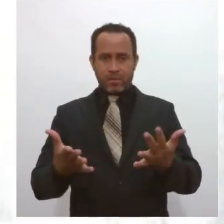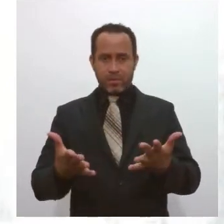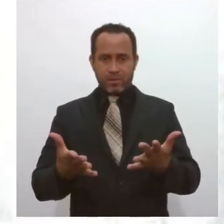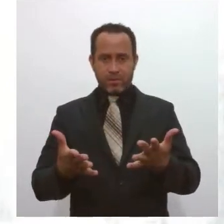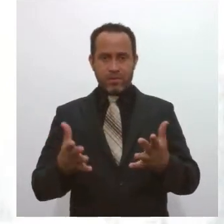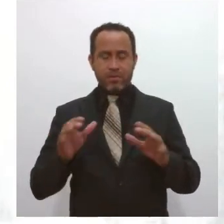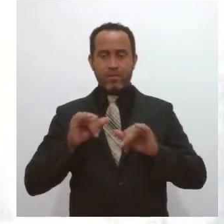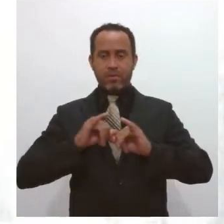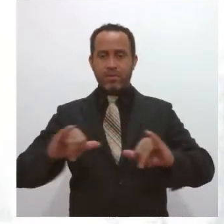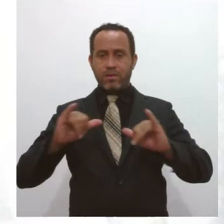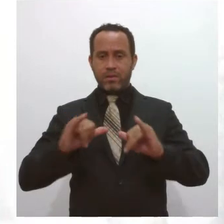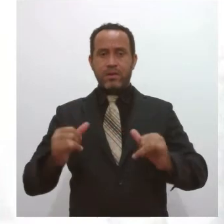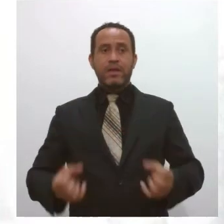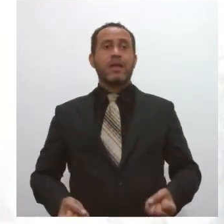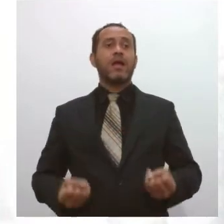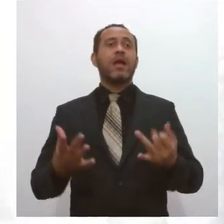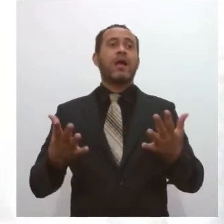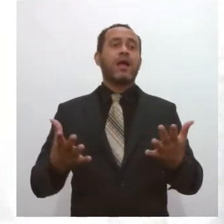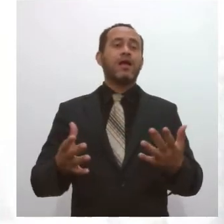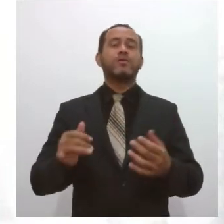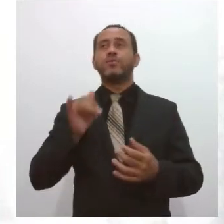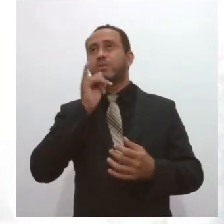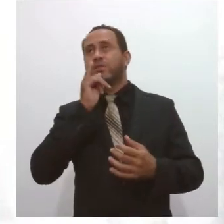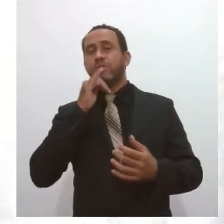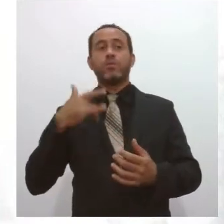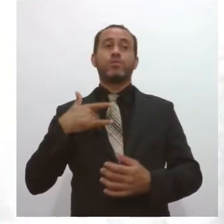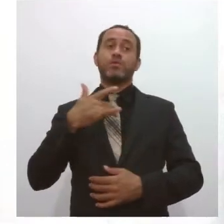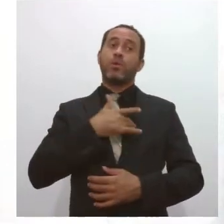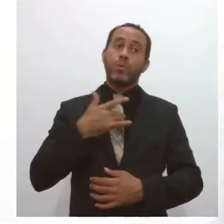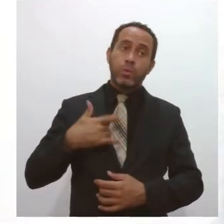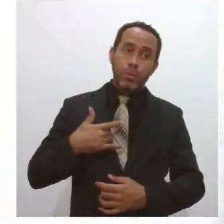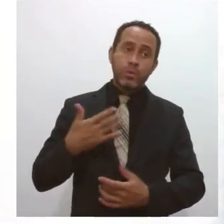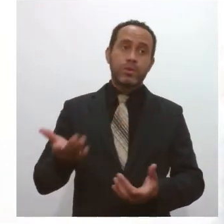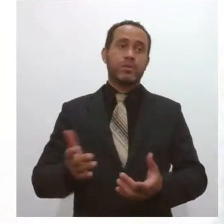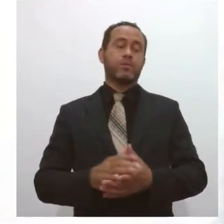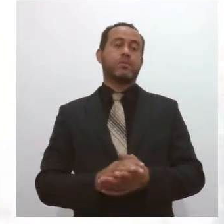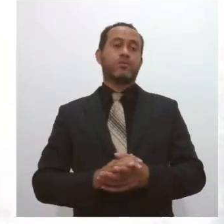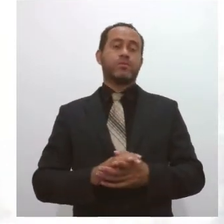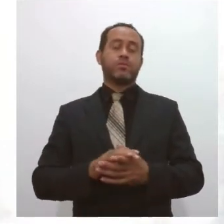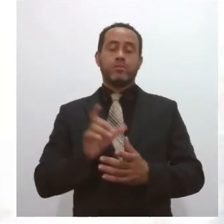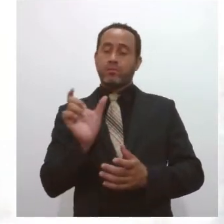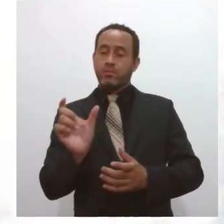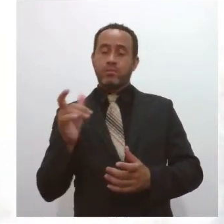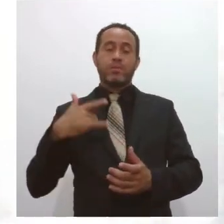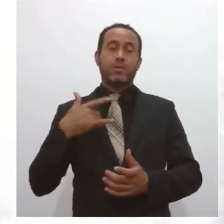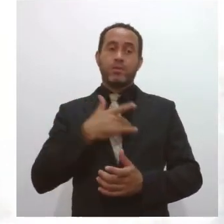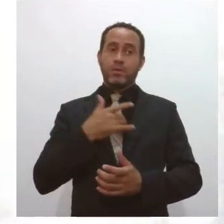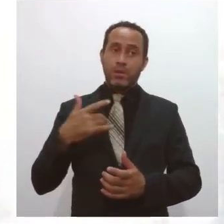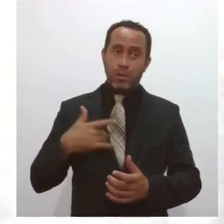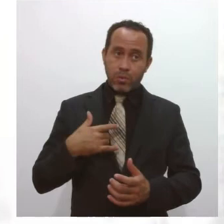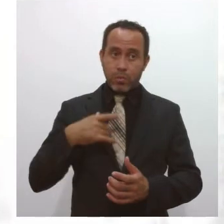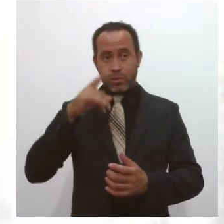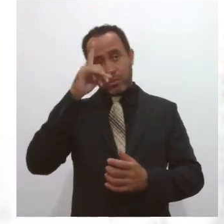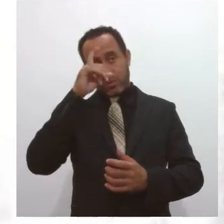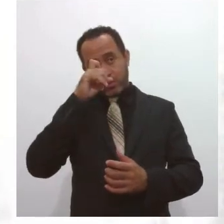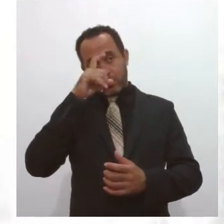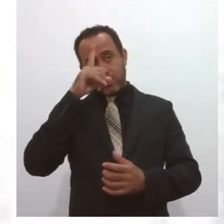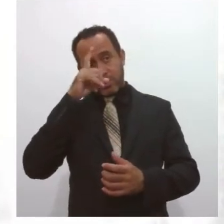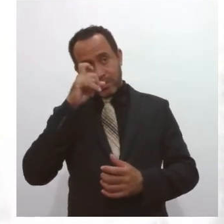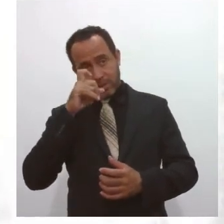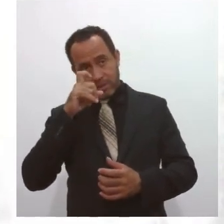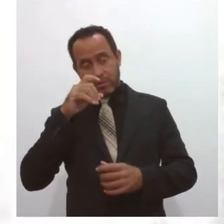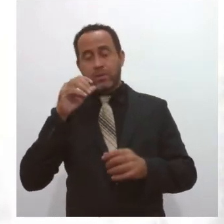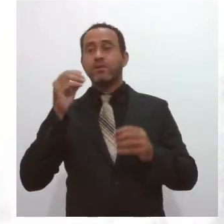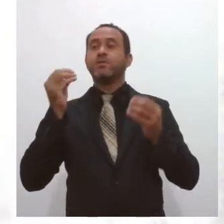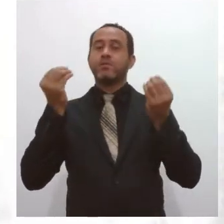tipo gastos com saúde, planos de saúde, gastos hospitalares. Esses dados